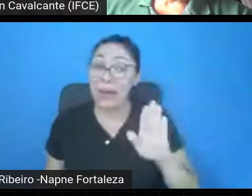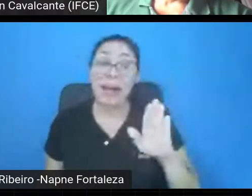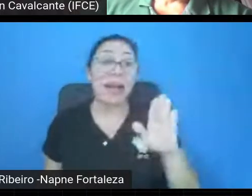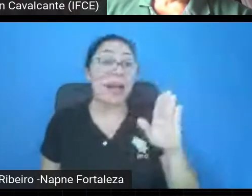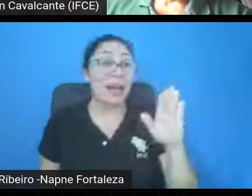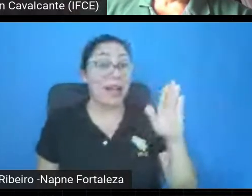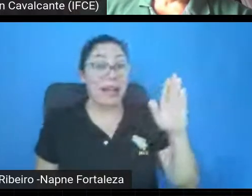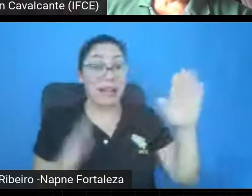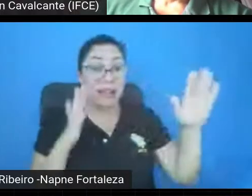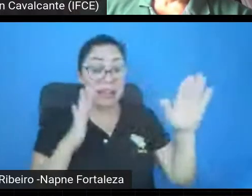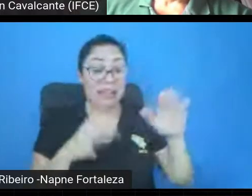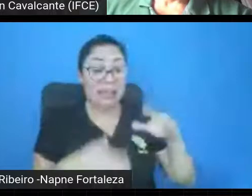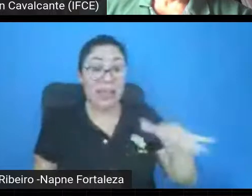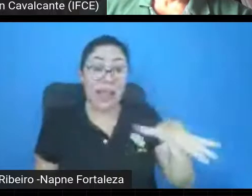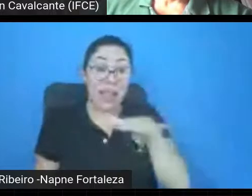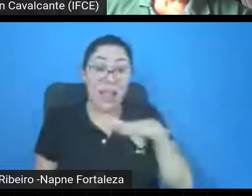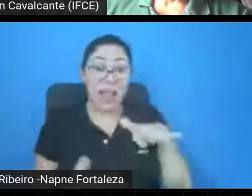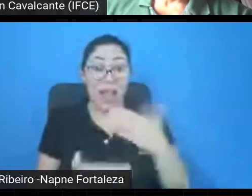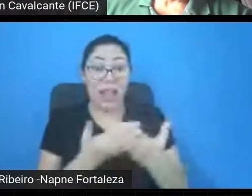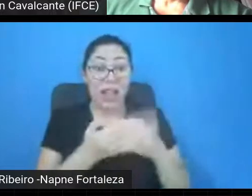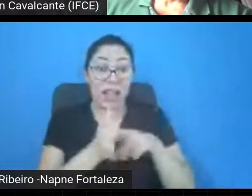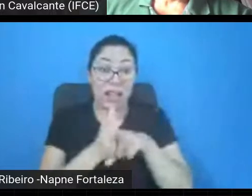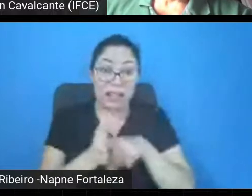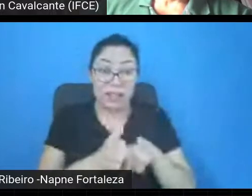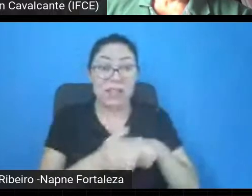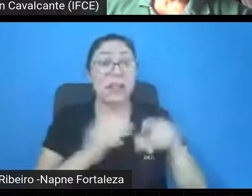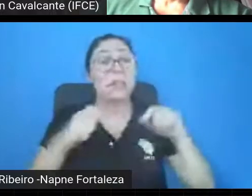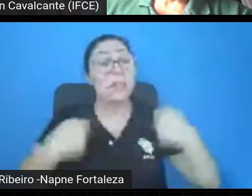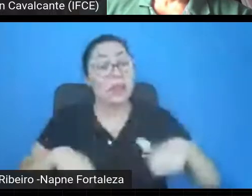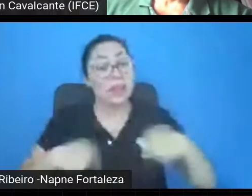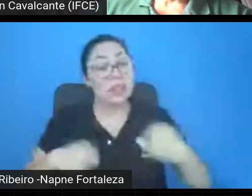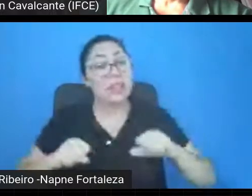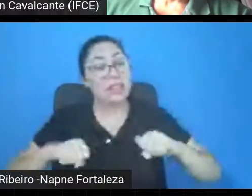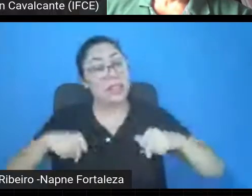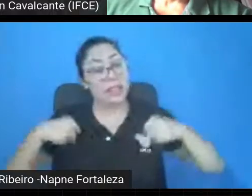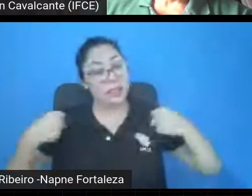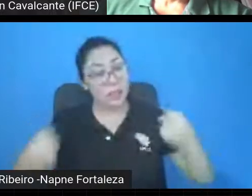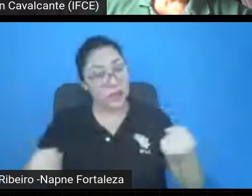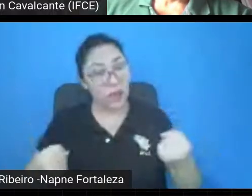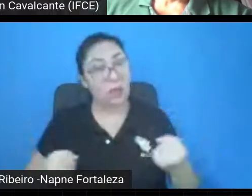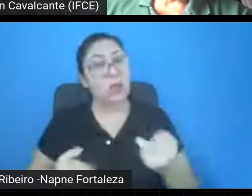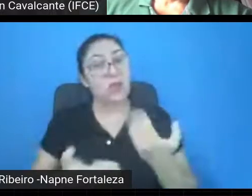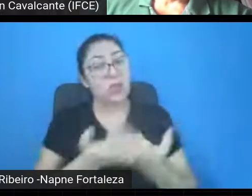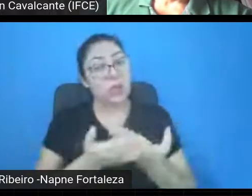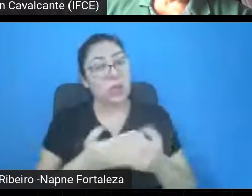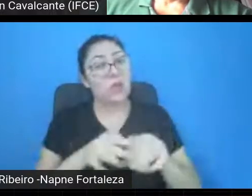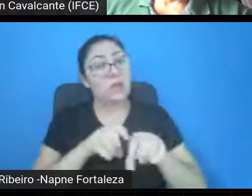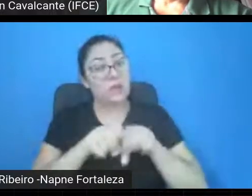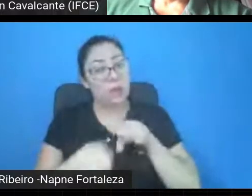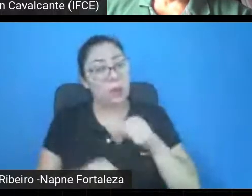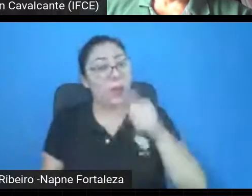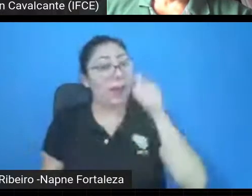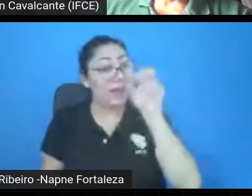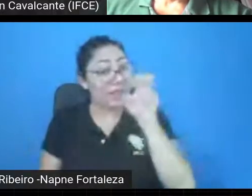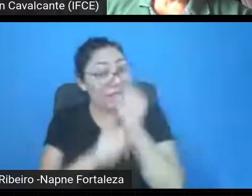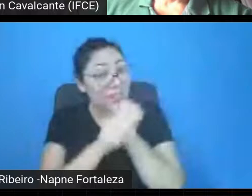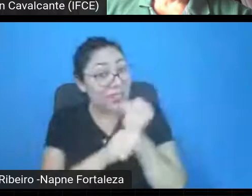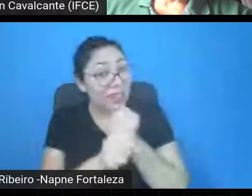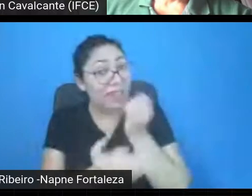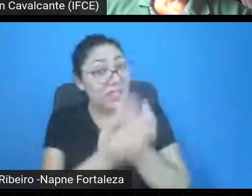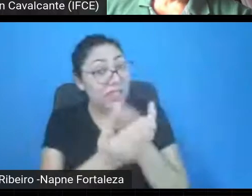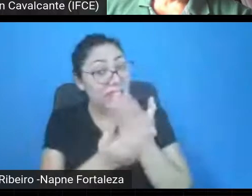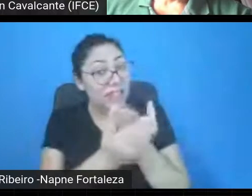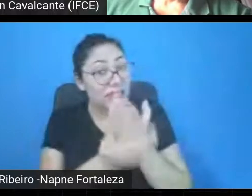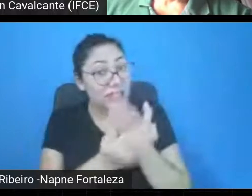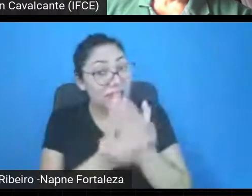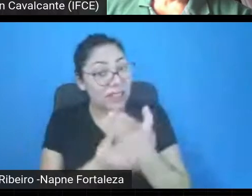é uma carreira trivial, é isso, tem que estar disposto a se empenhar e se formar em 15 anos para então começar uma carreira